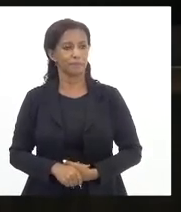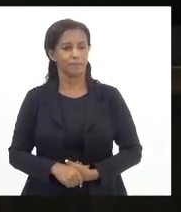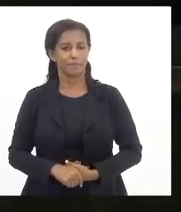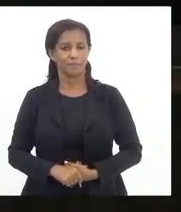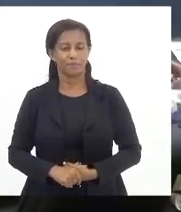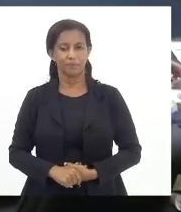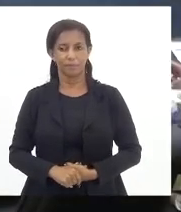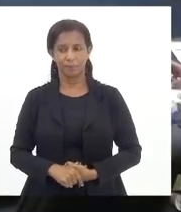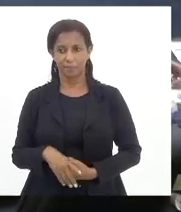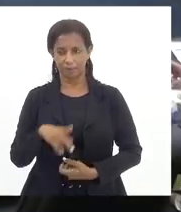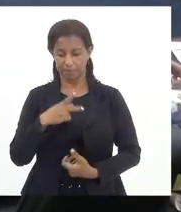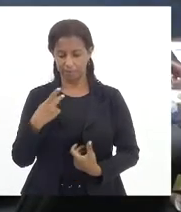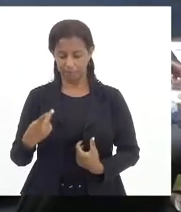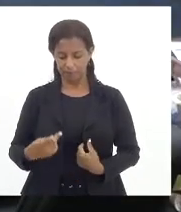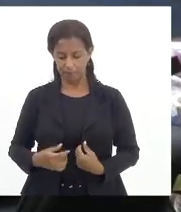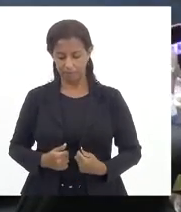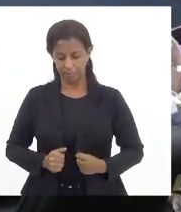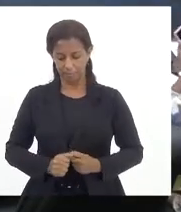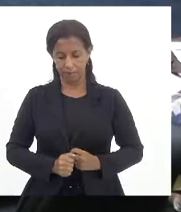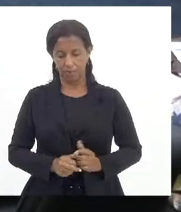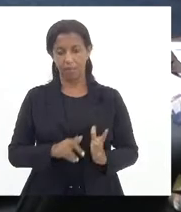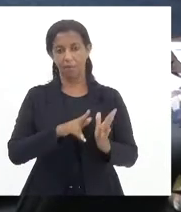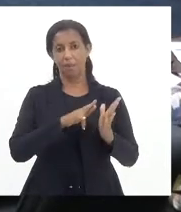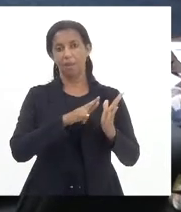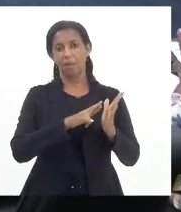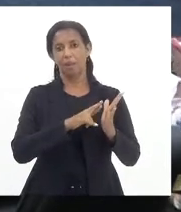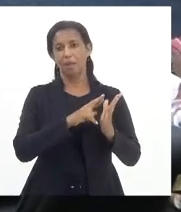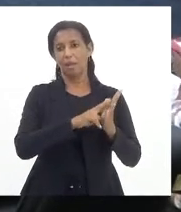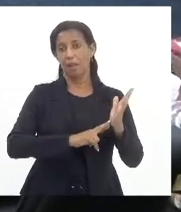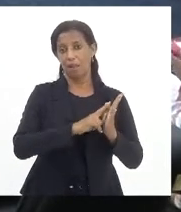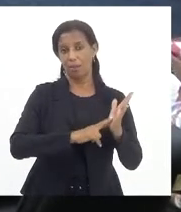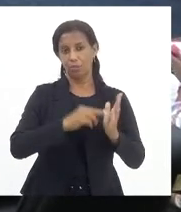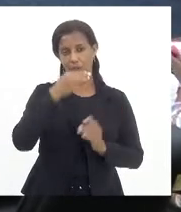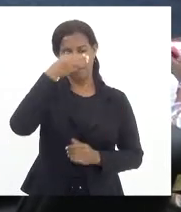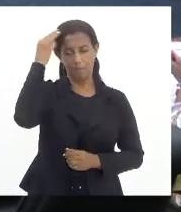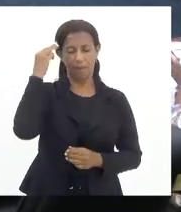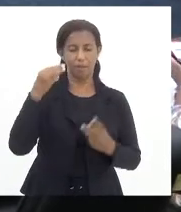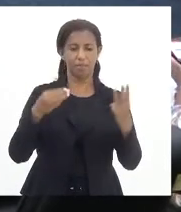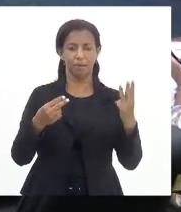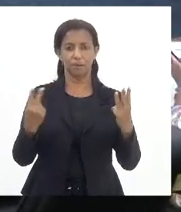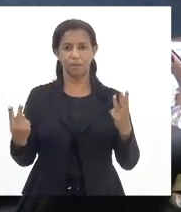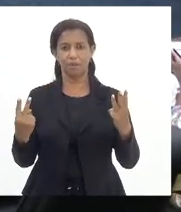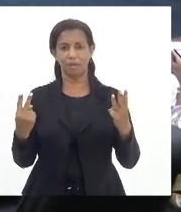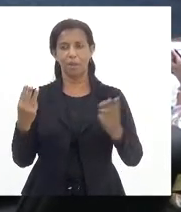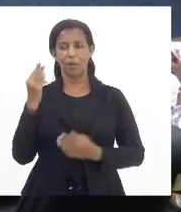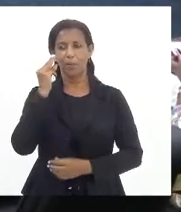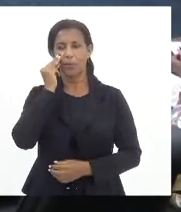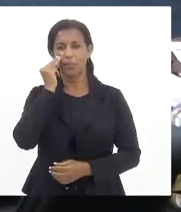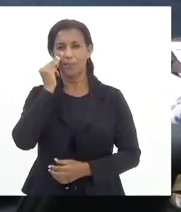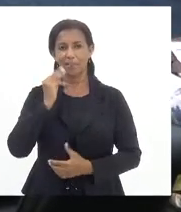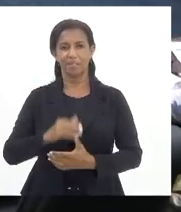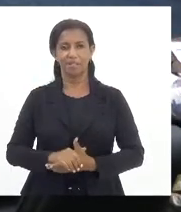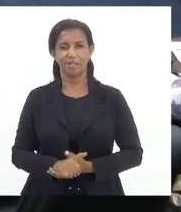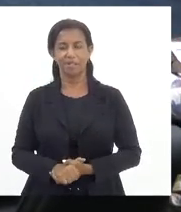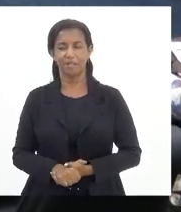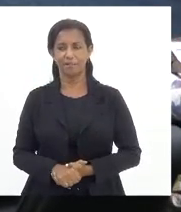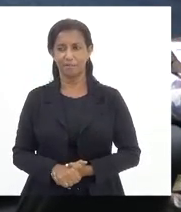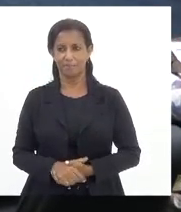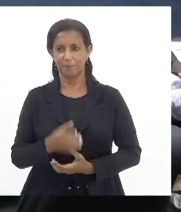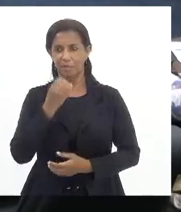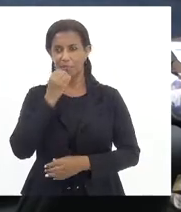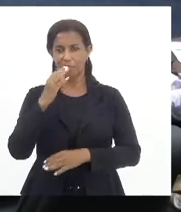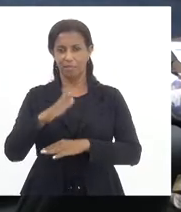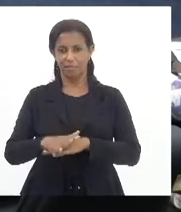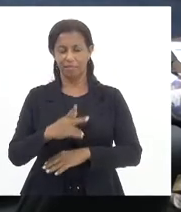presidente acompanha o voto do relator Márcio Pacheco 3 a 2 deputada Mônica Francisco boa tarde